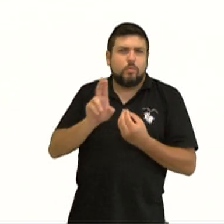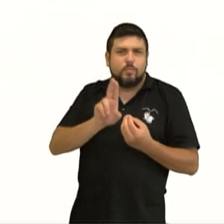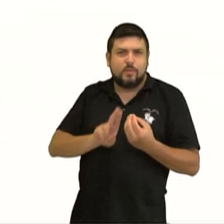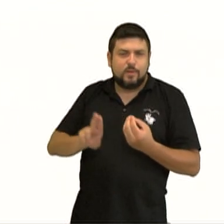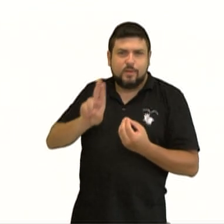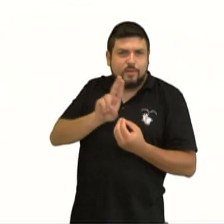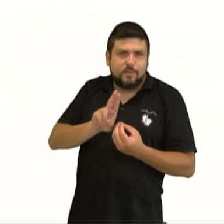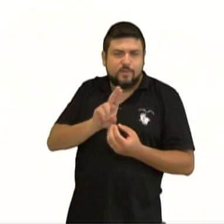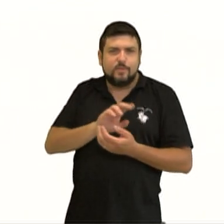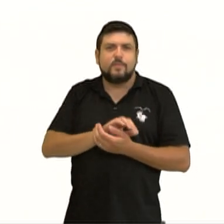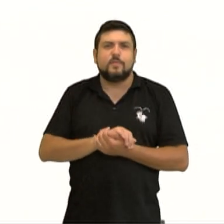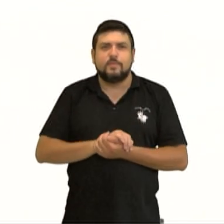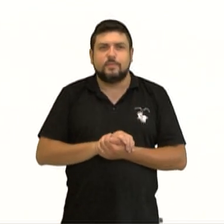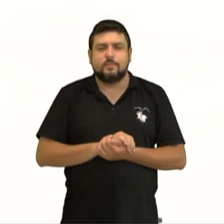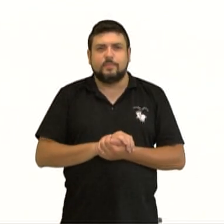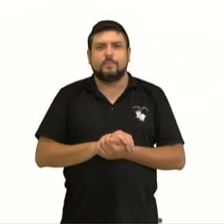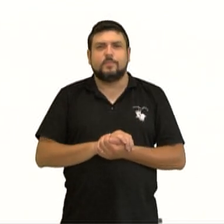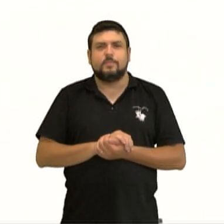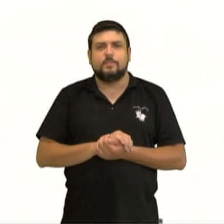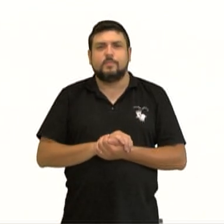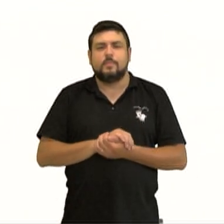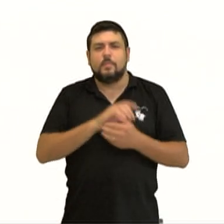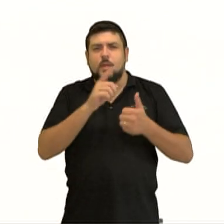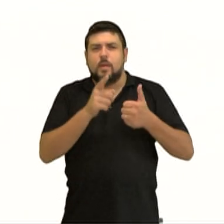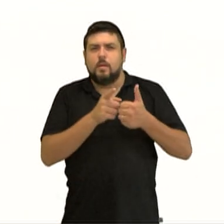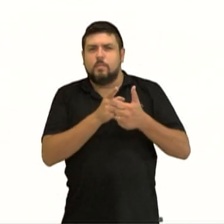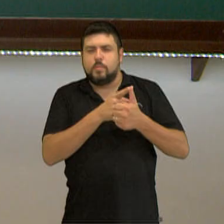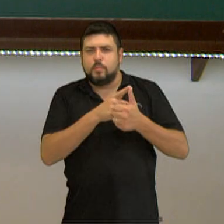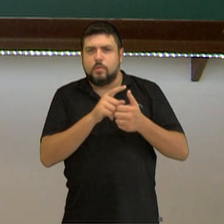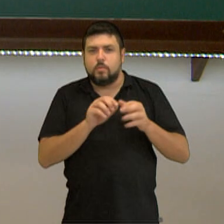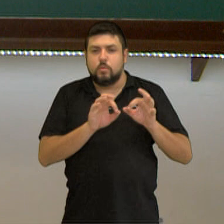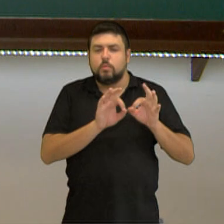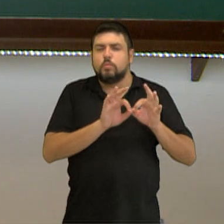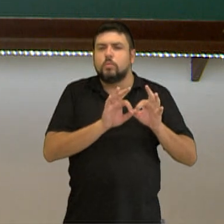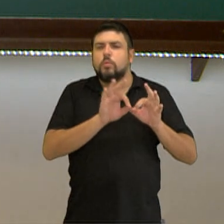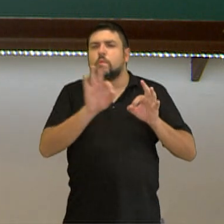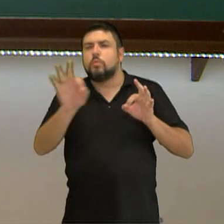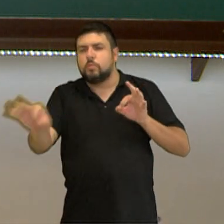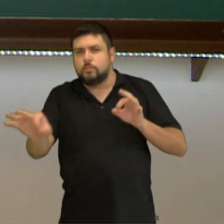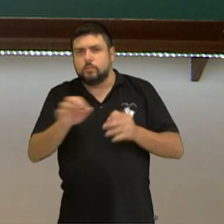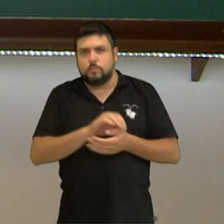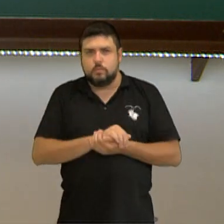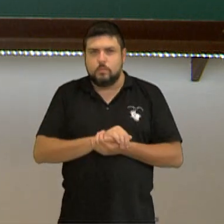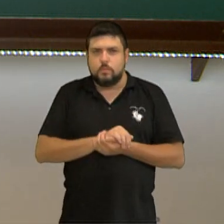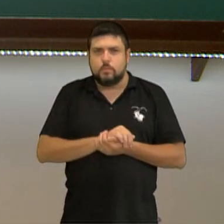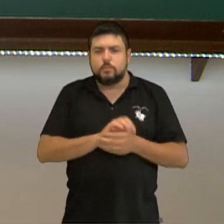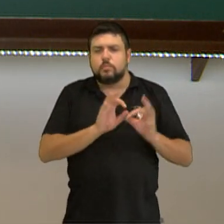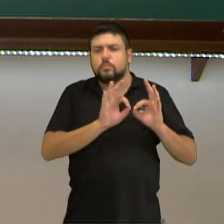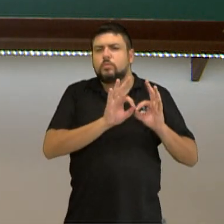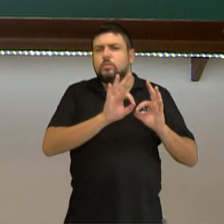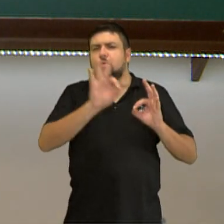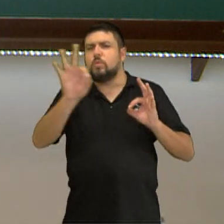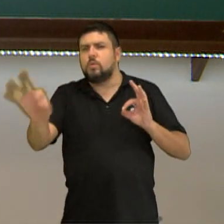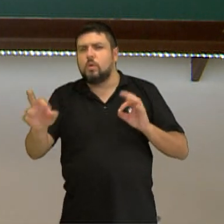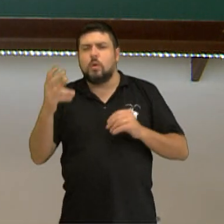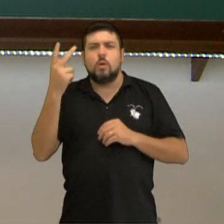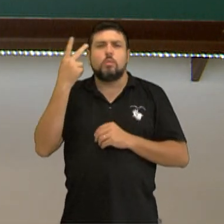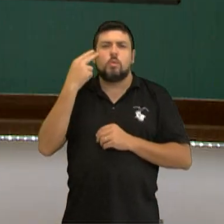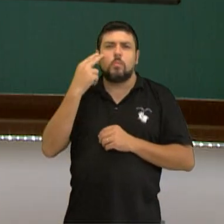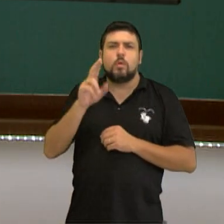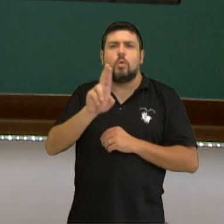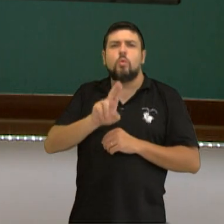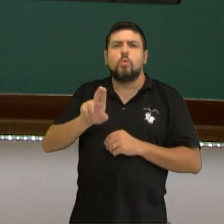fundamentais aqui. Queridos, primeira coisa, o deslocamento. O deslocamento, ele é dado normalmente em quilômetros,